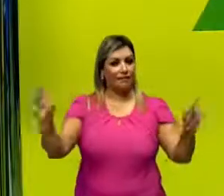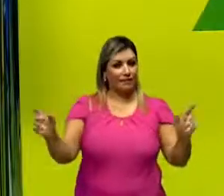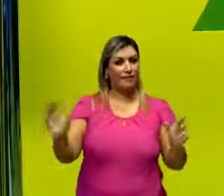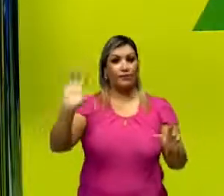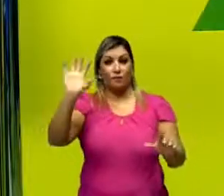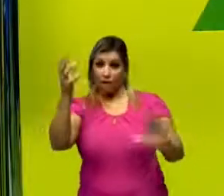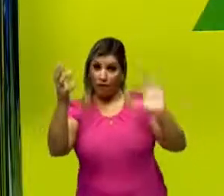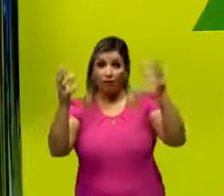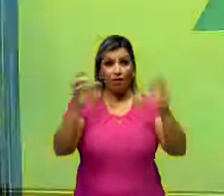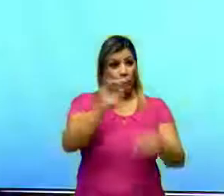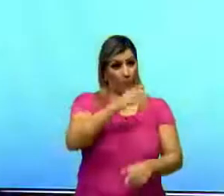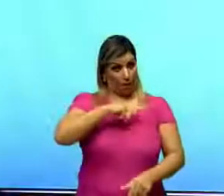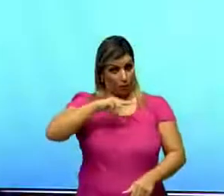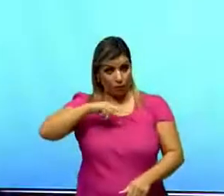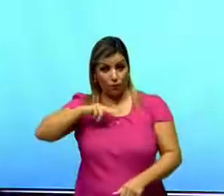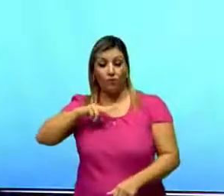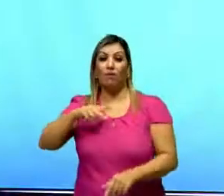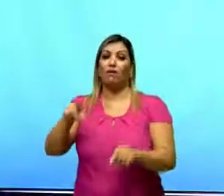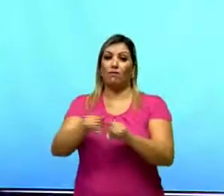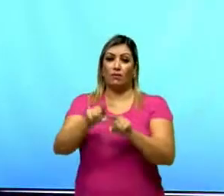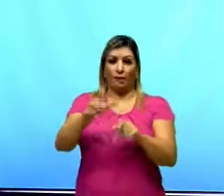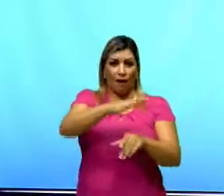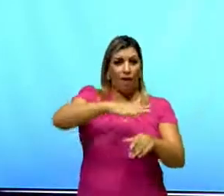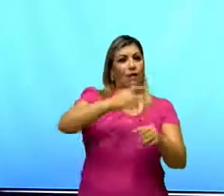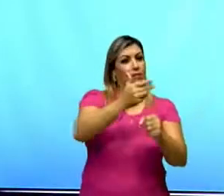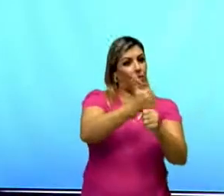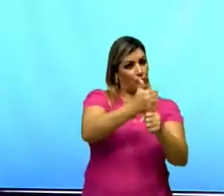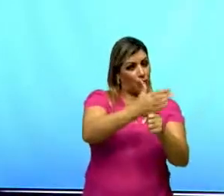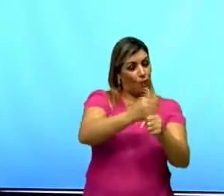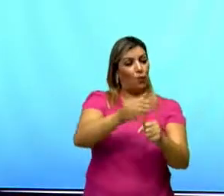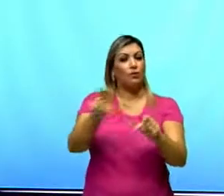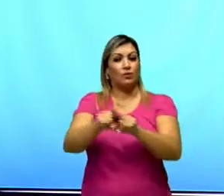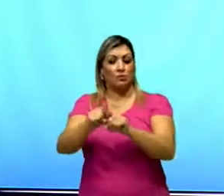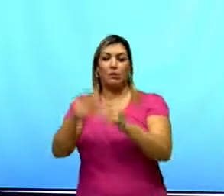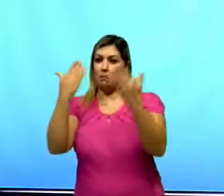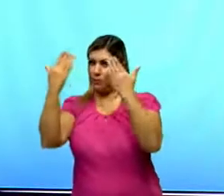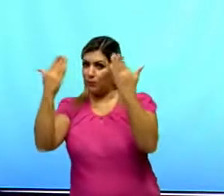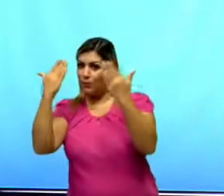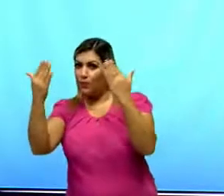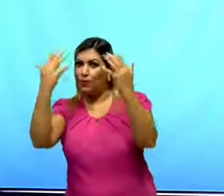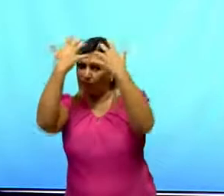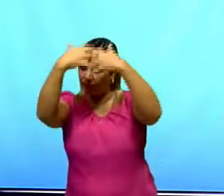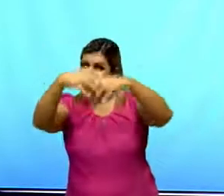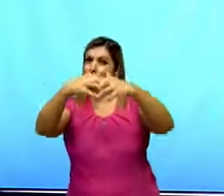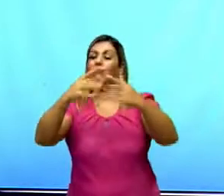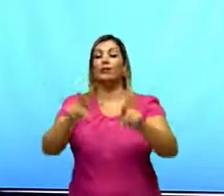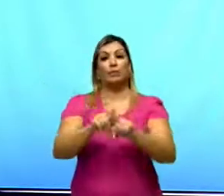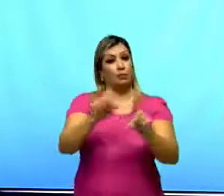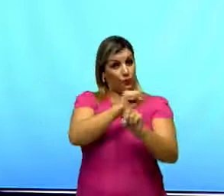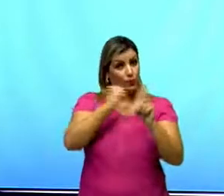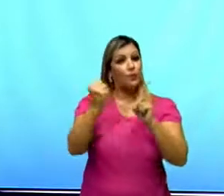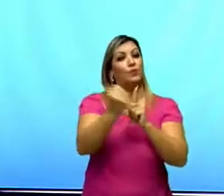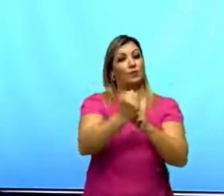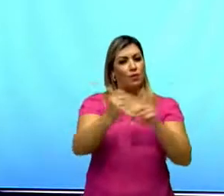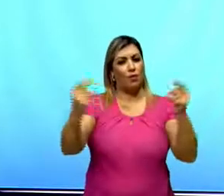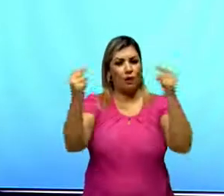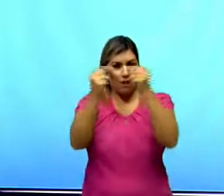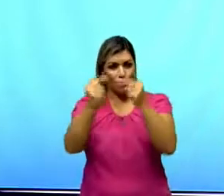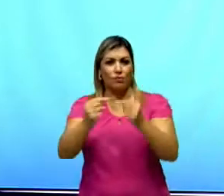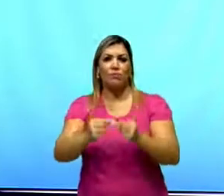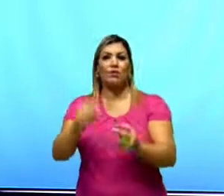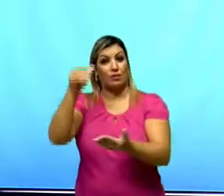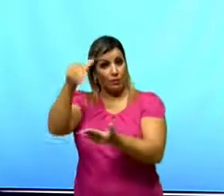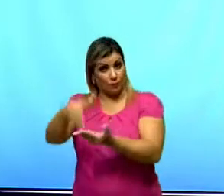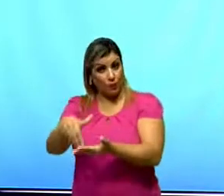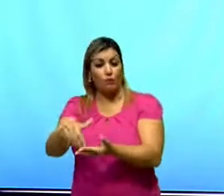fato individual de caráter biológico ou psicológico e o fato social, associando esse